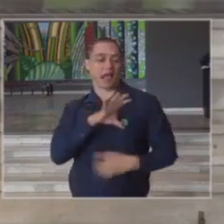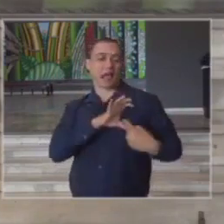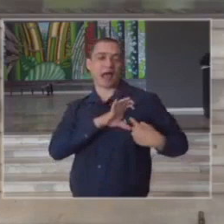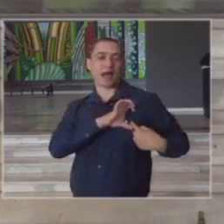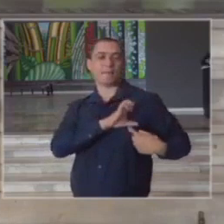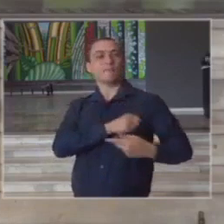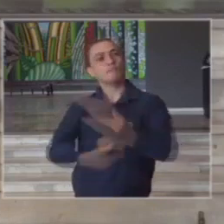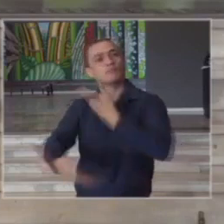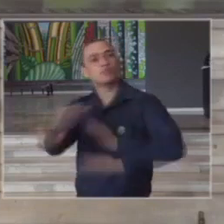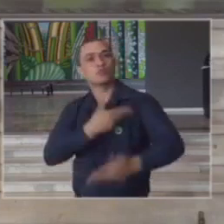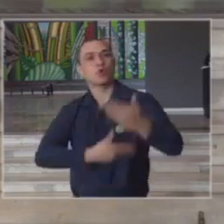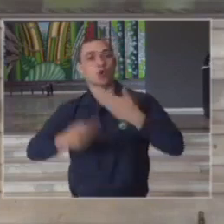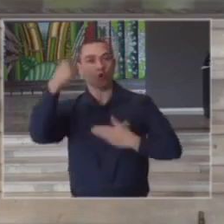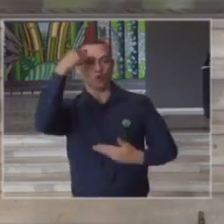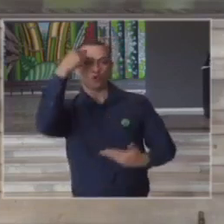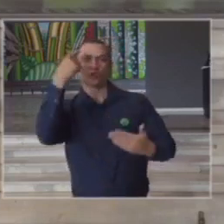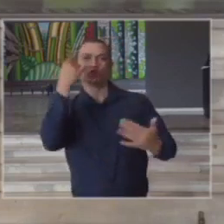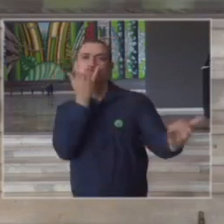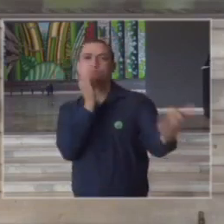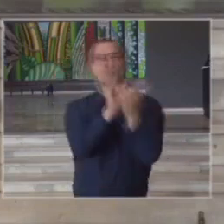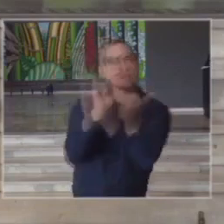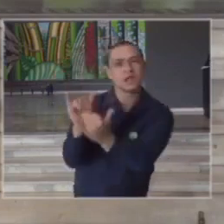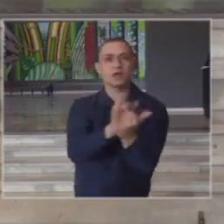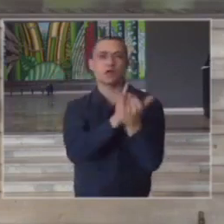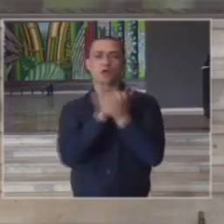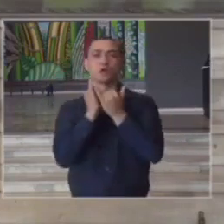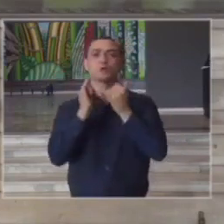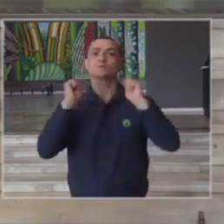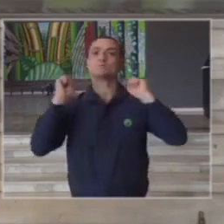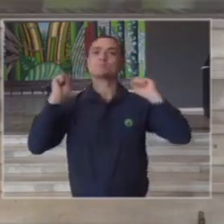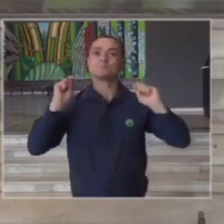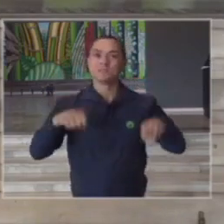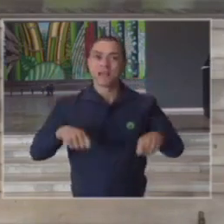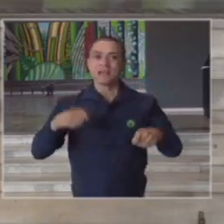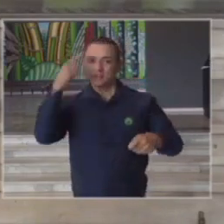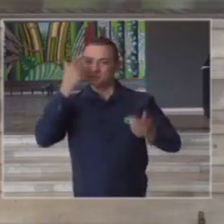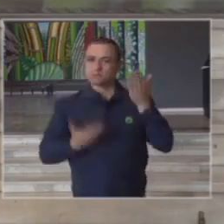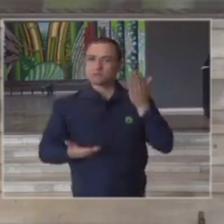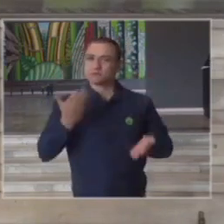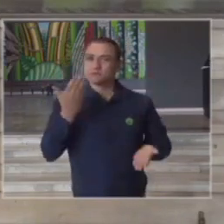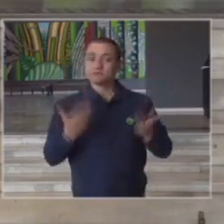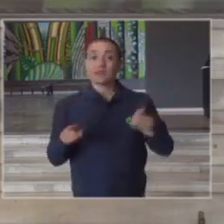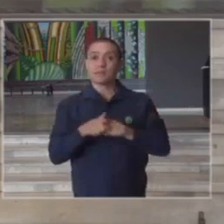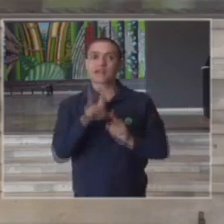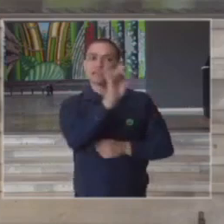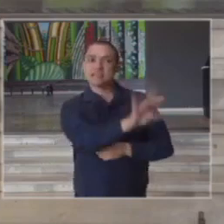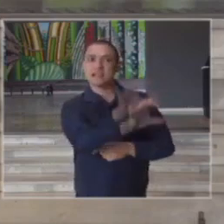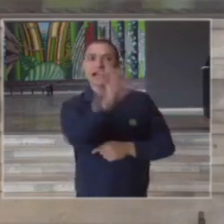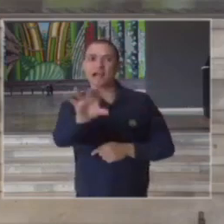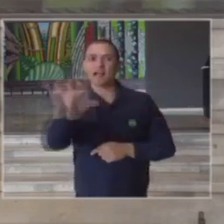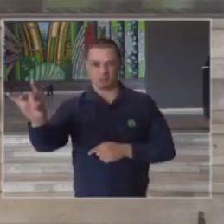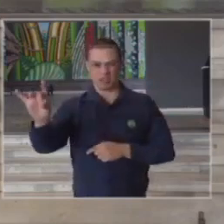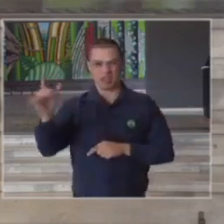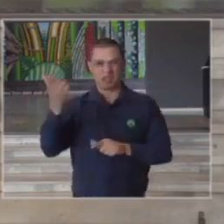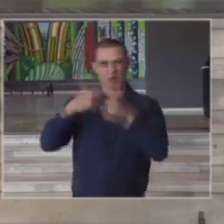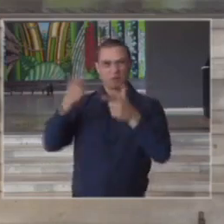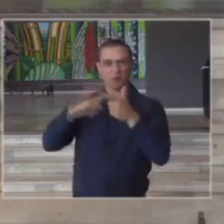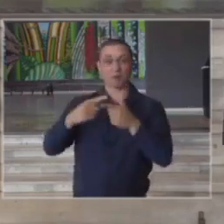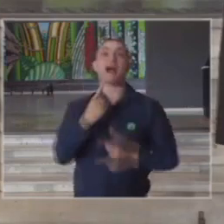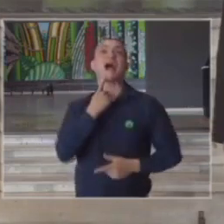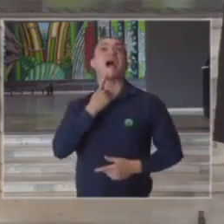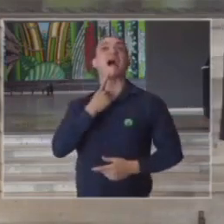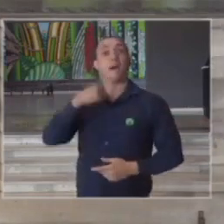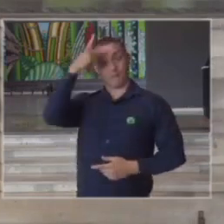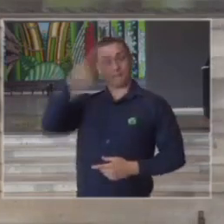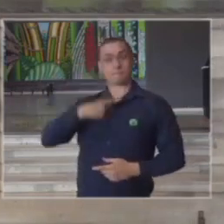o bom senso o equilíbrio o perdão a capacidade de cada um de deixar de lado as suas vontades